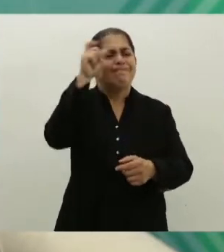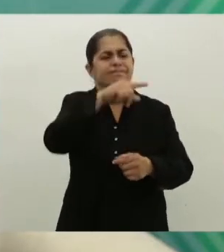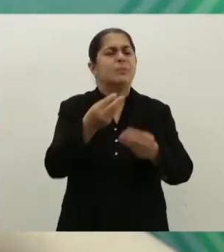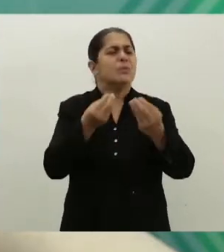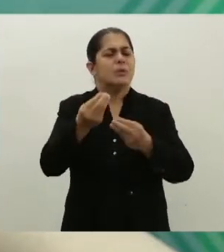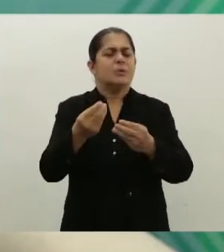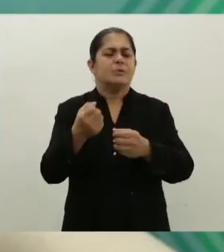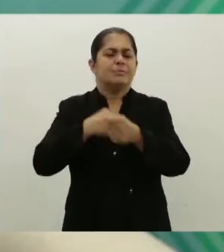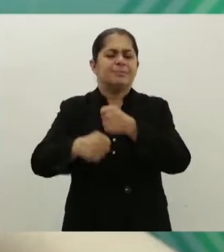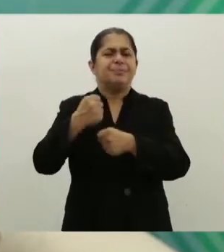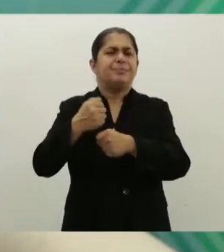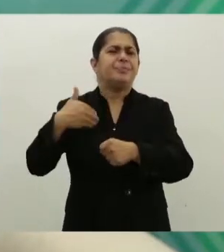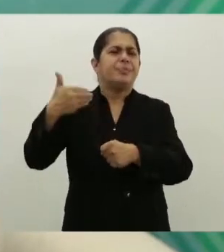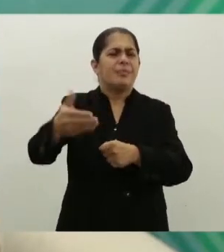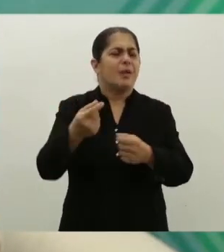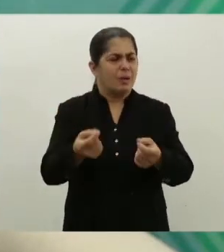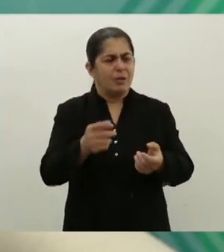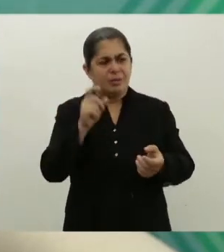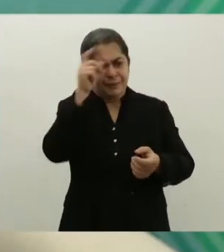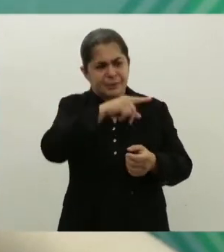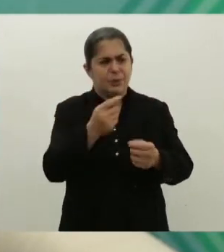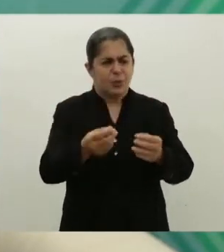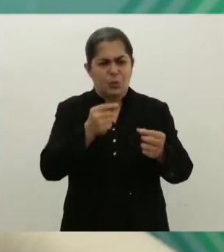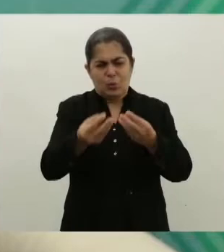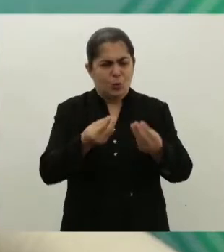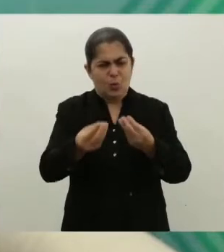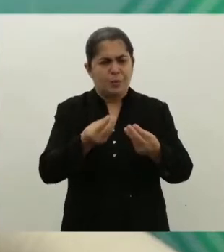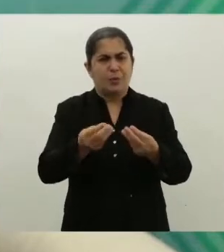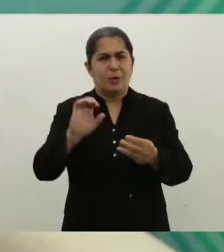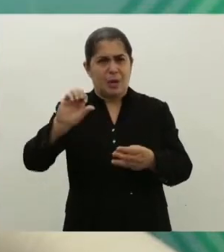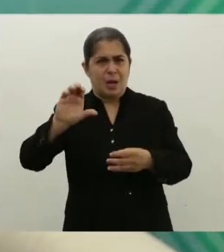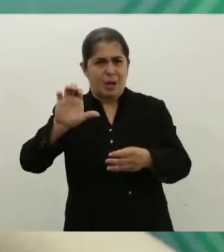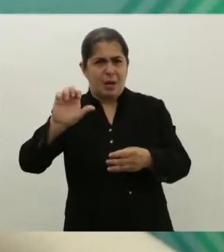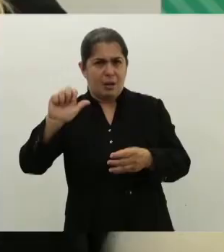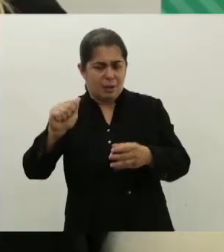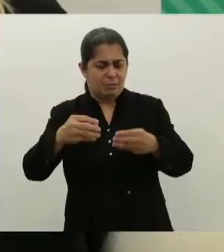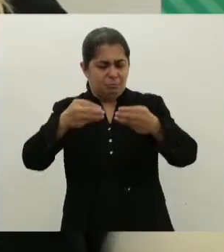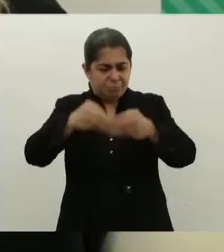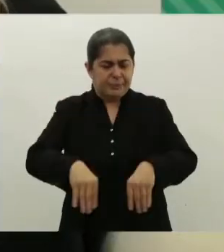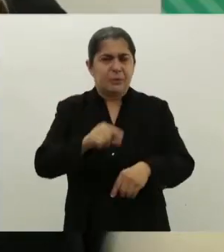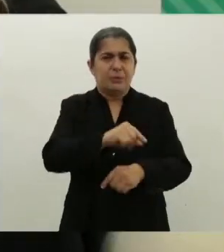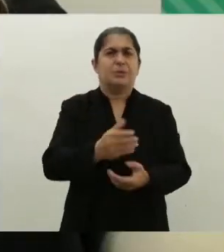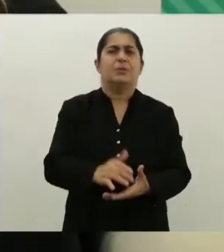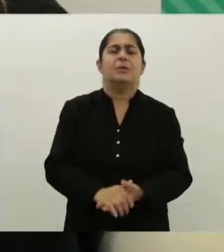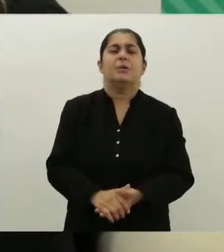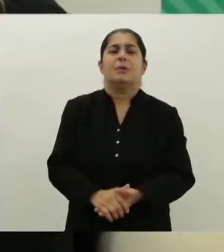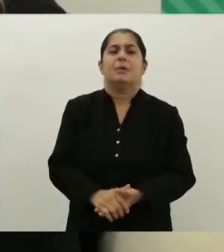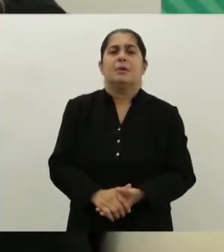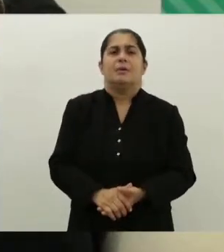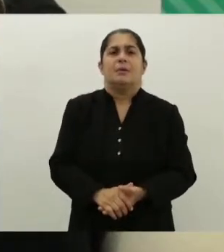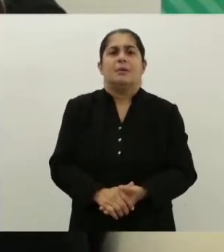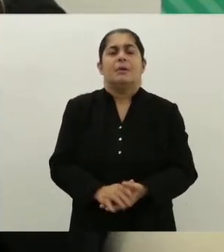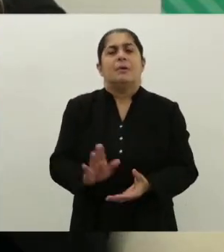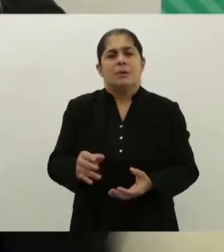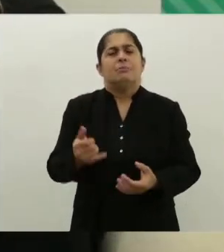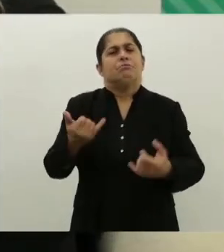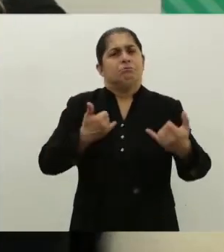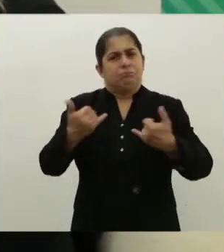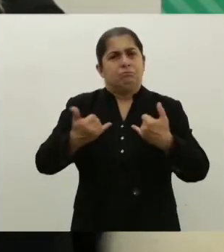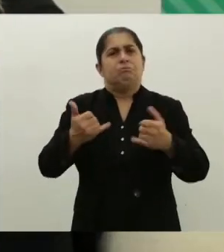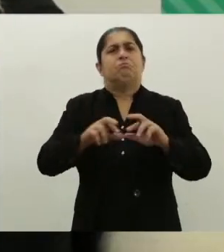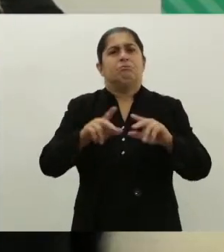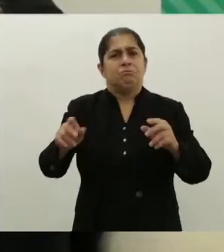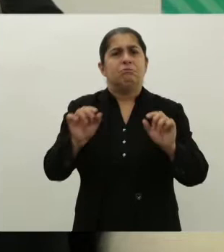país tem passado nos últimos anos é uma ameaça à efetivação do ECA? Existem muitos